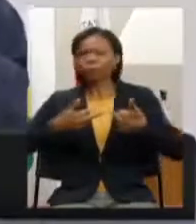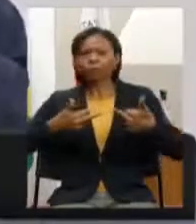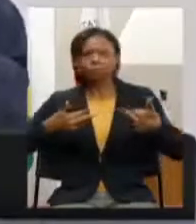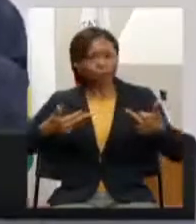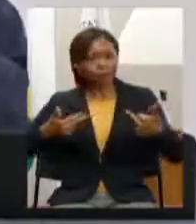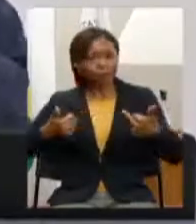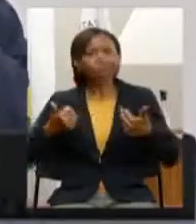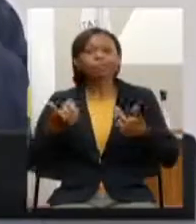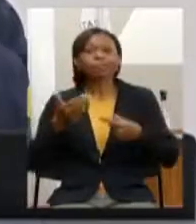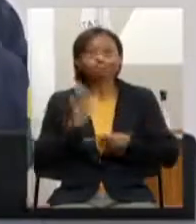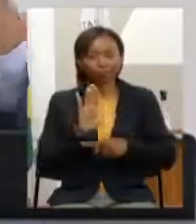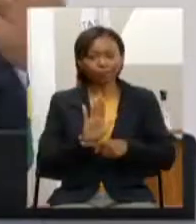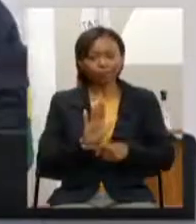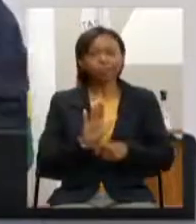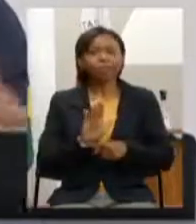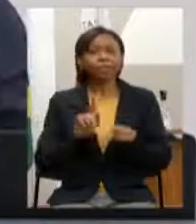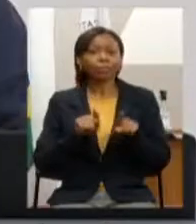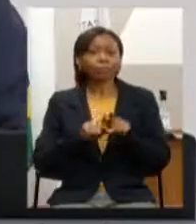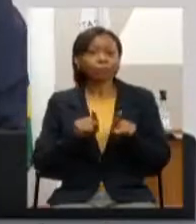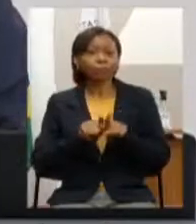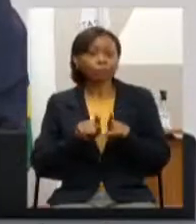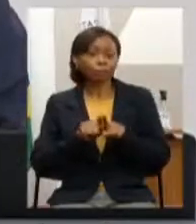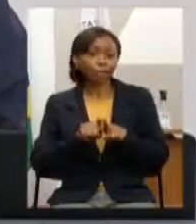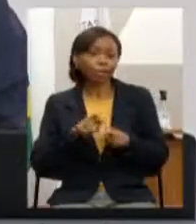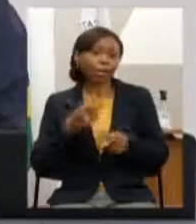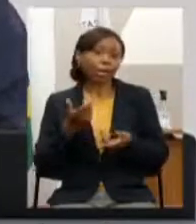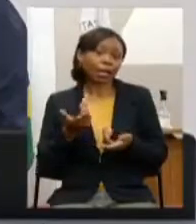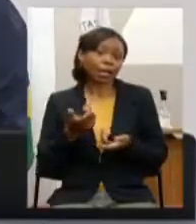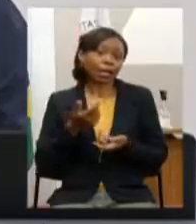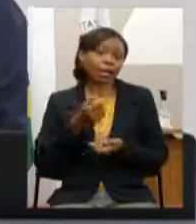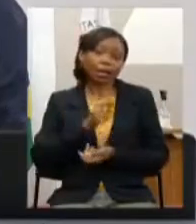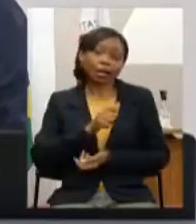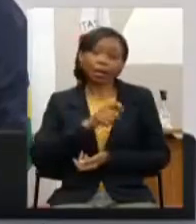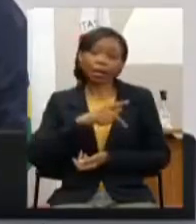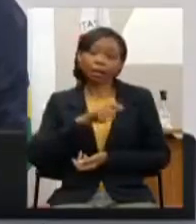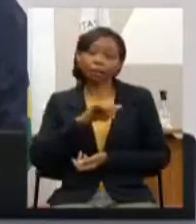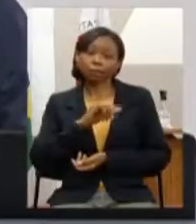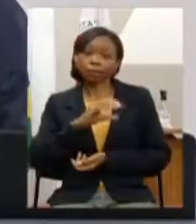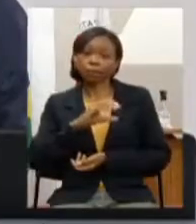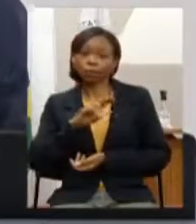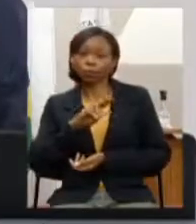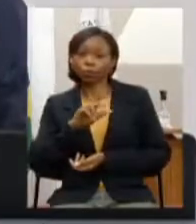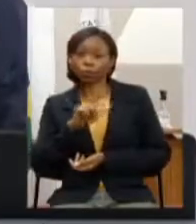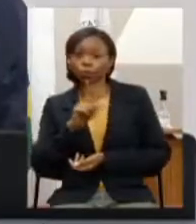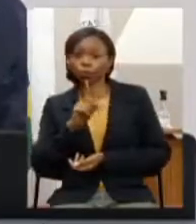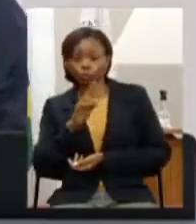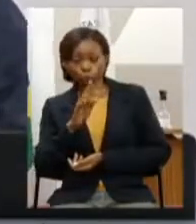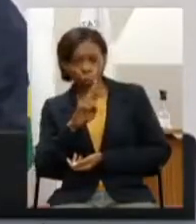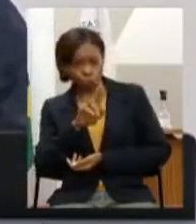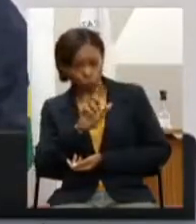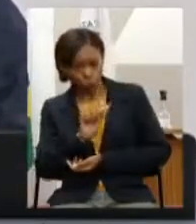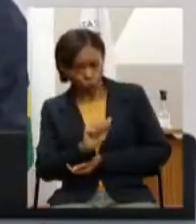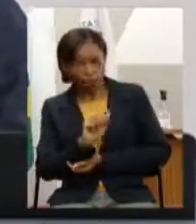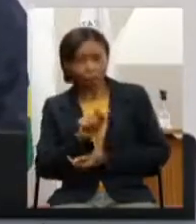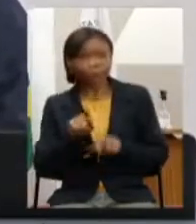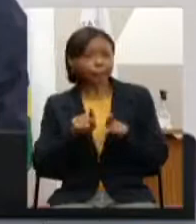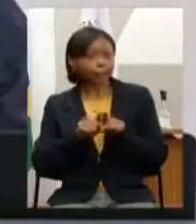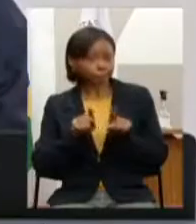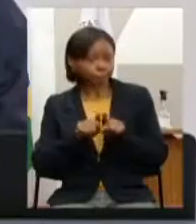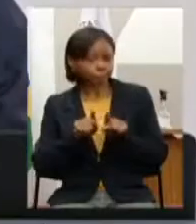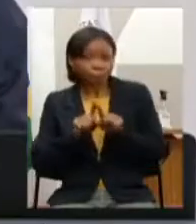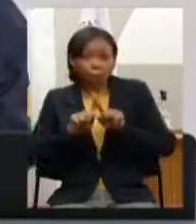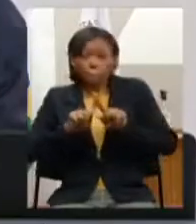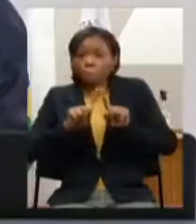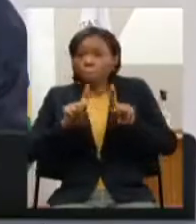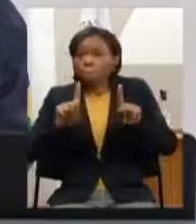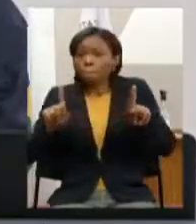da apicultura também que a gente discute aqui o quanto tem a alavancar a economia com esse Estado mas parece que o